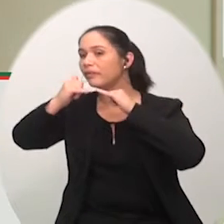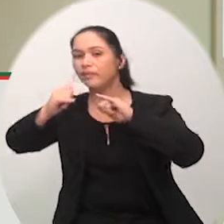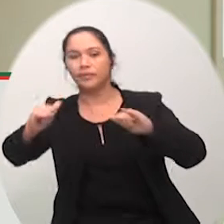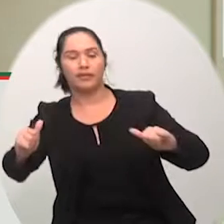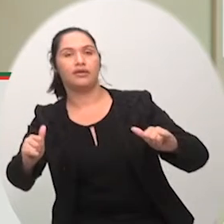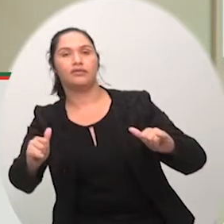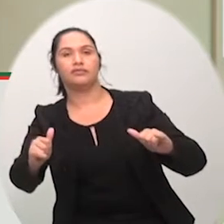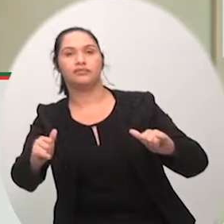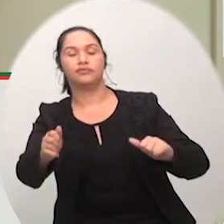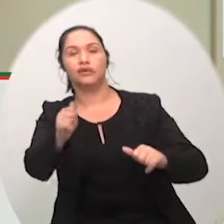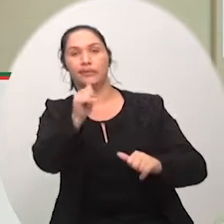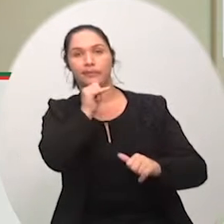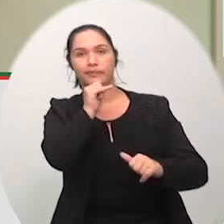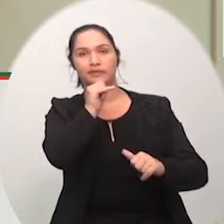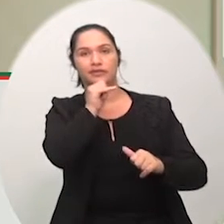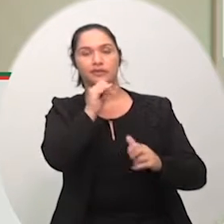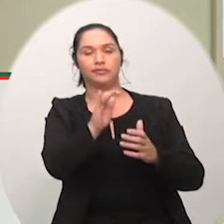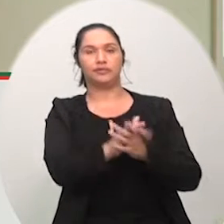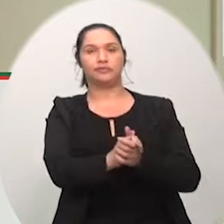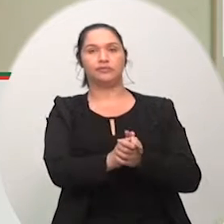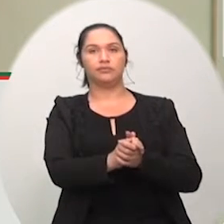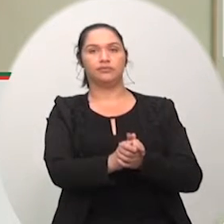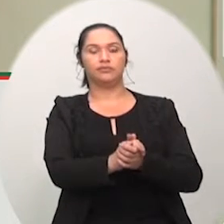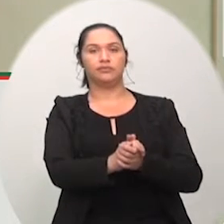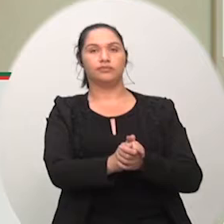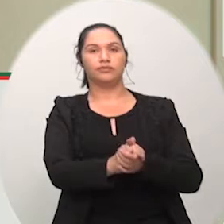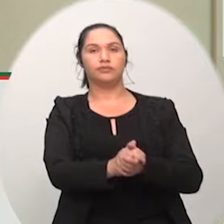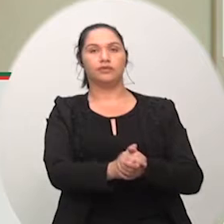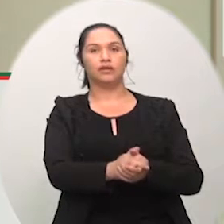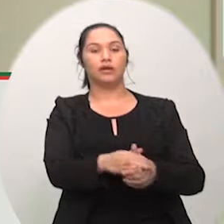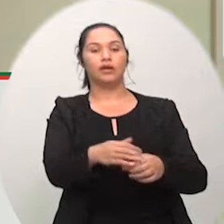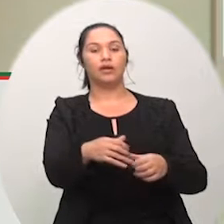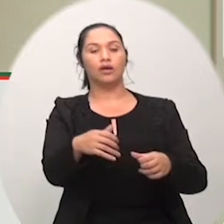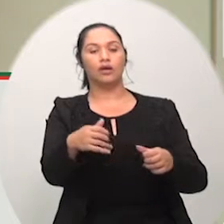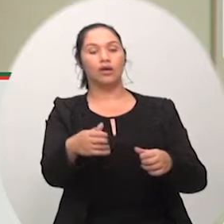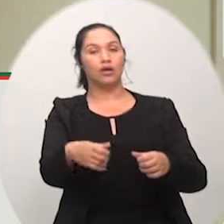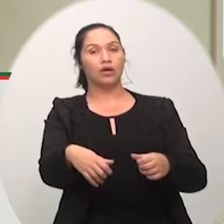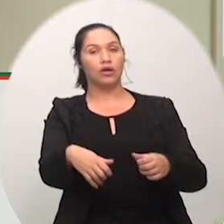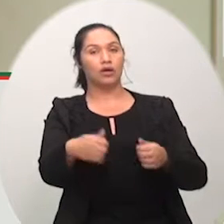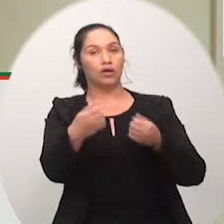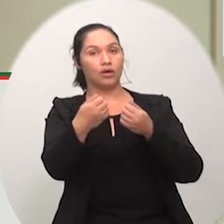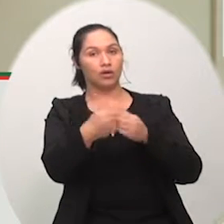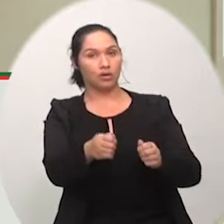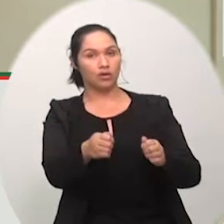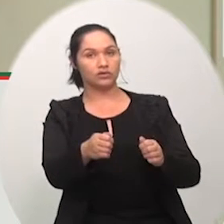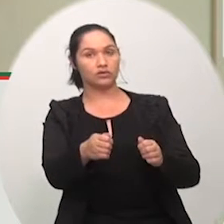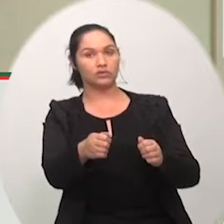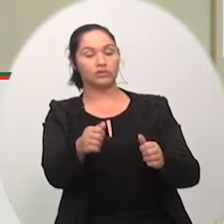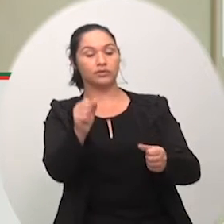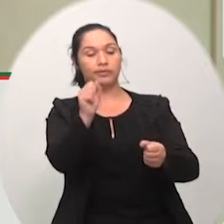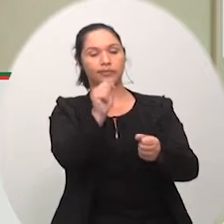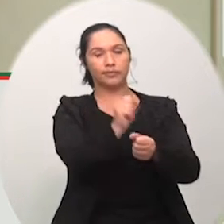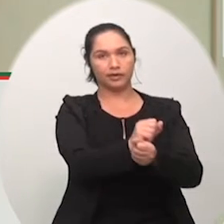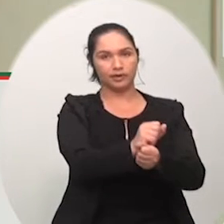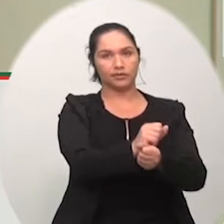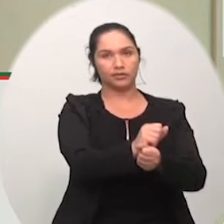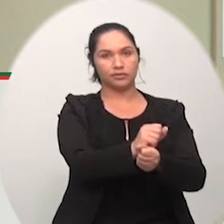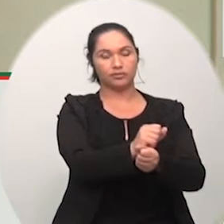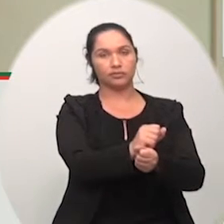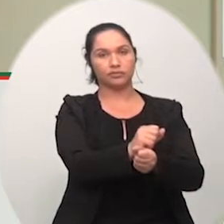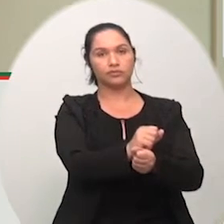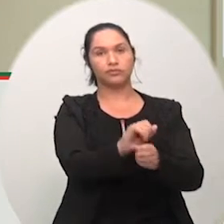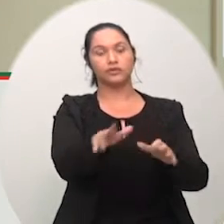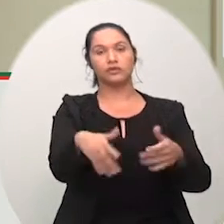o ônibus ofereça essa informação do destino a rota e o destino então por exemplo nós estamos na parada